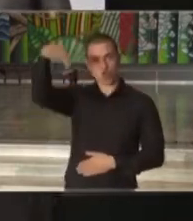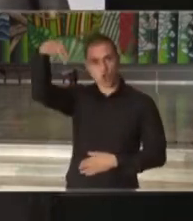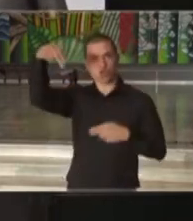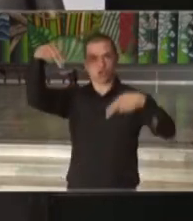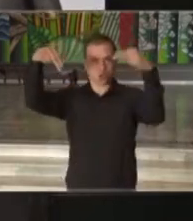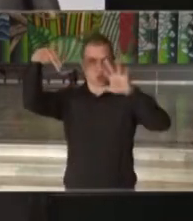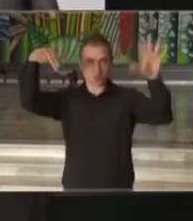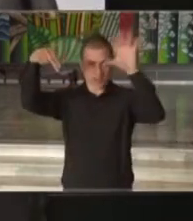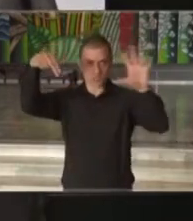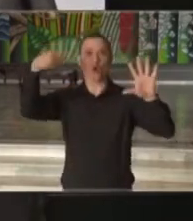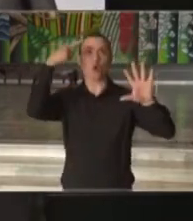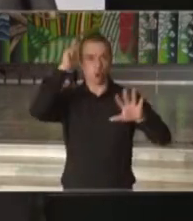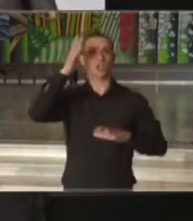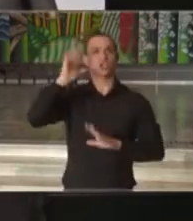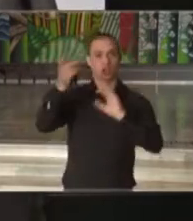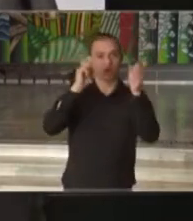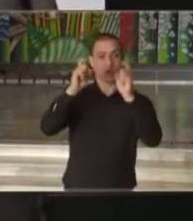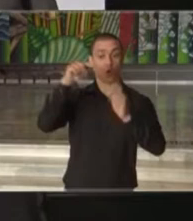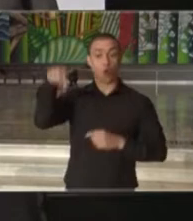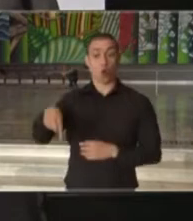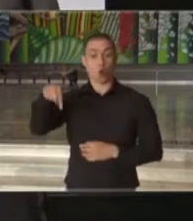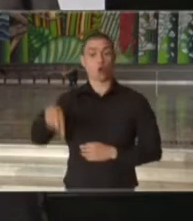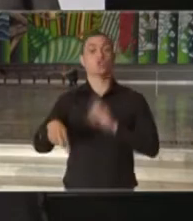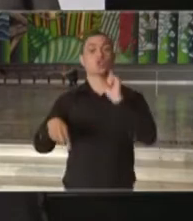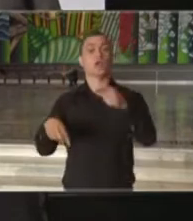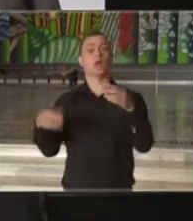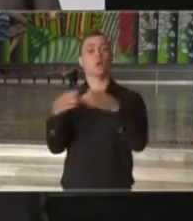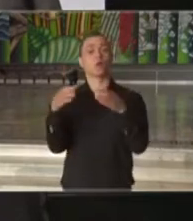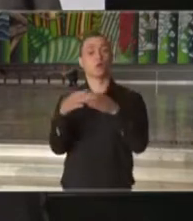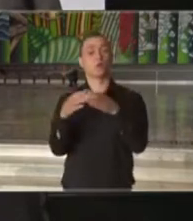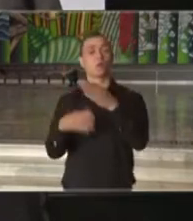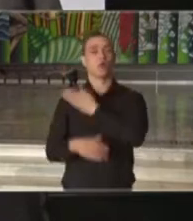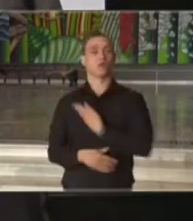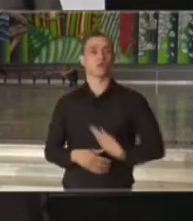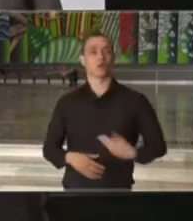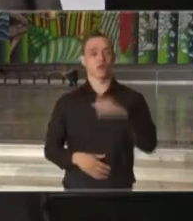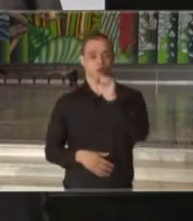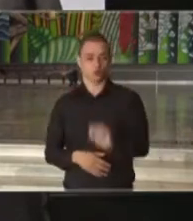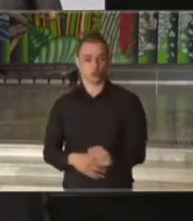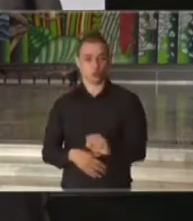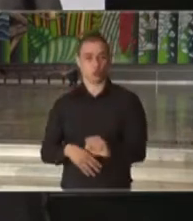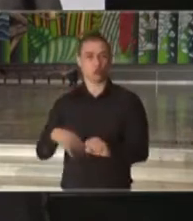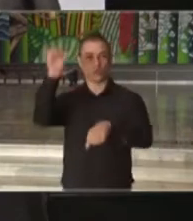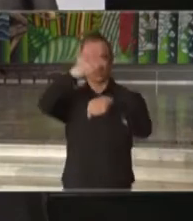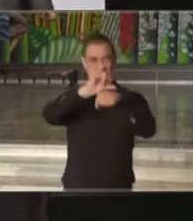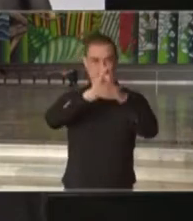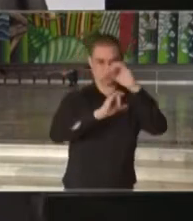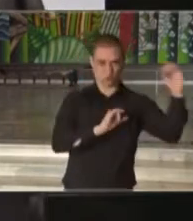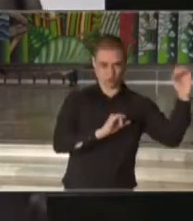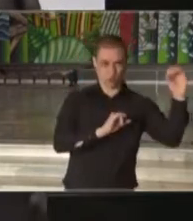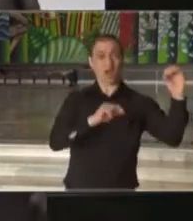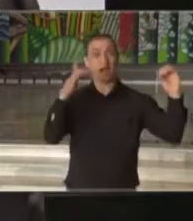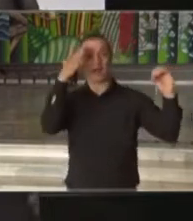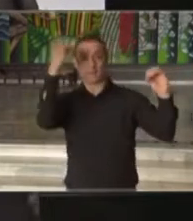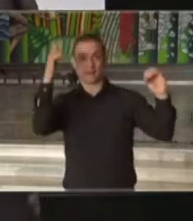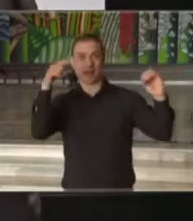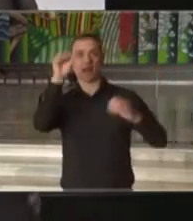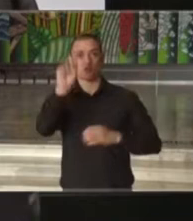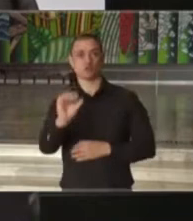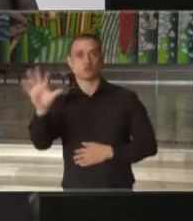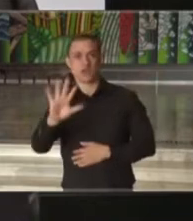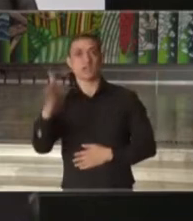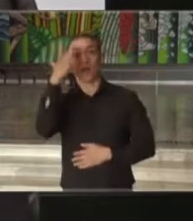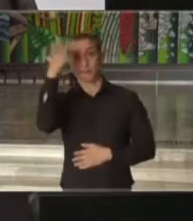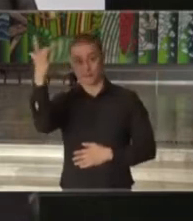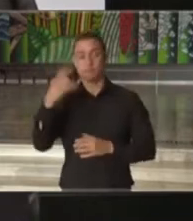nordeste do Brasil, hoje está acontecendo com os governadores do sul e do centro-oeste e amanhã com os governadores do